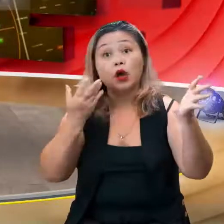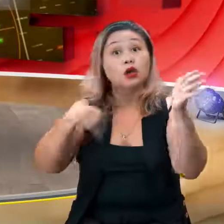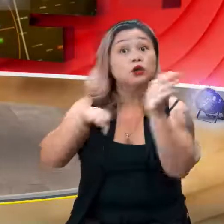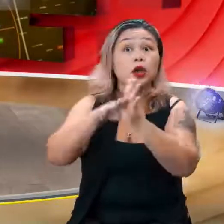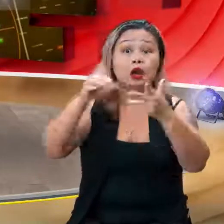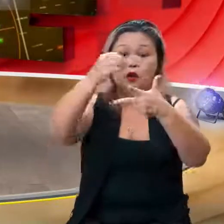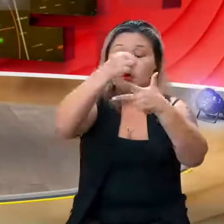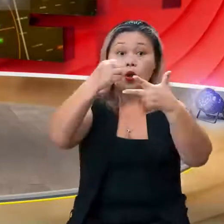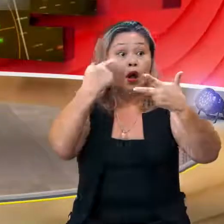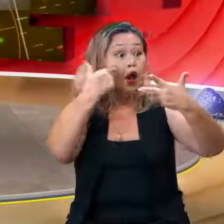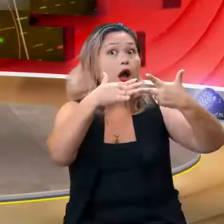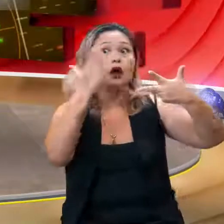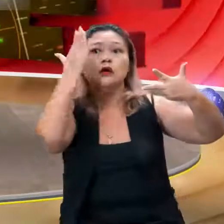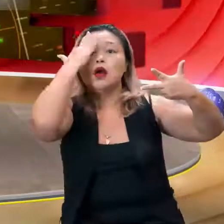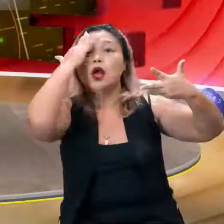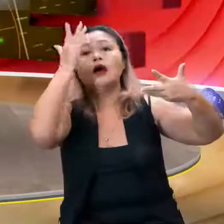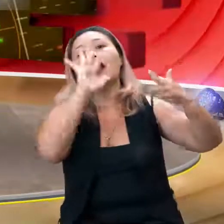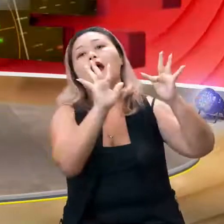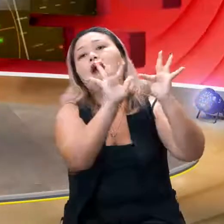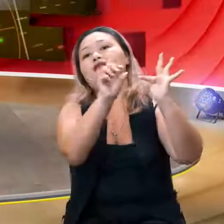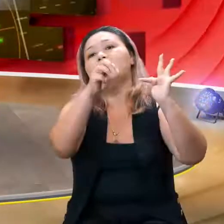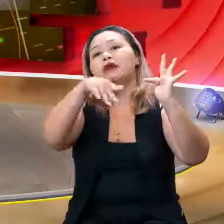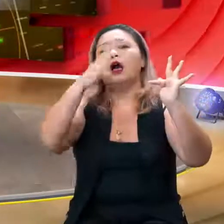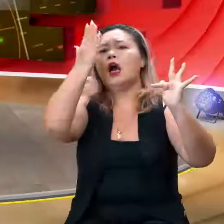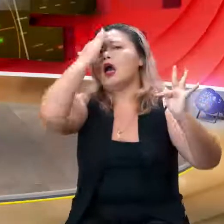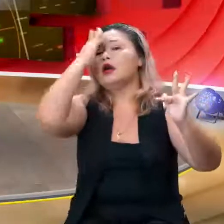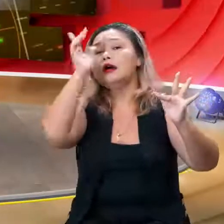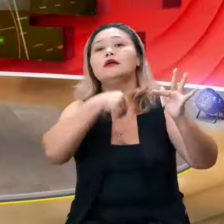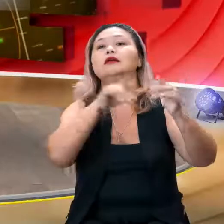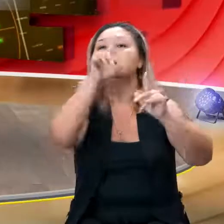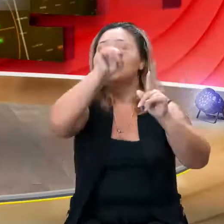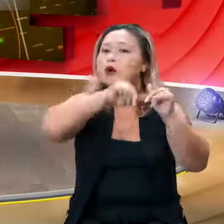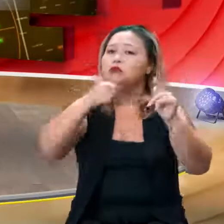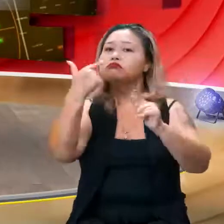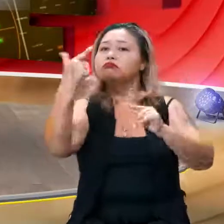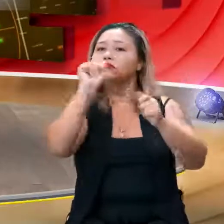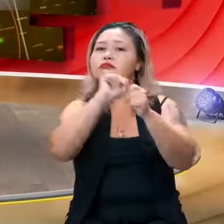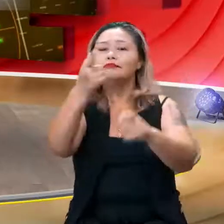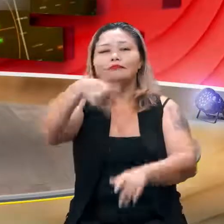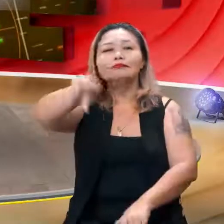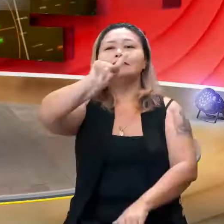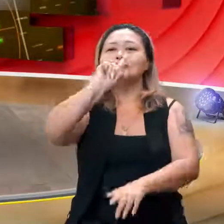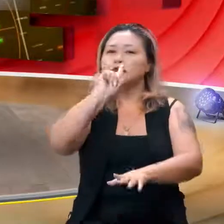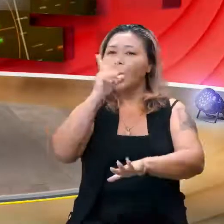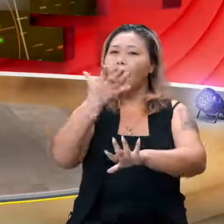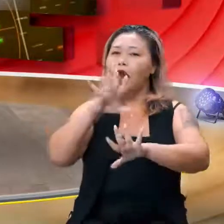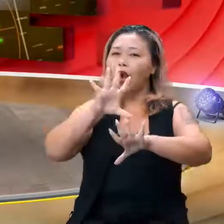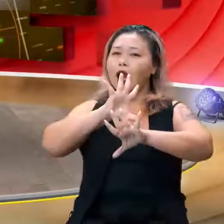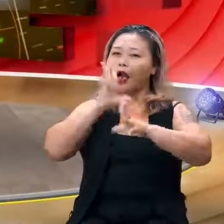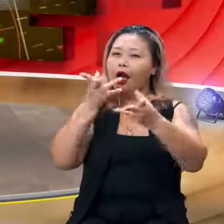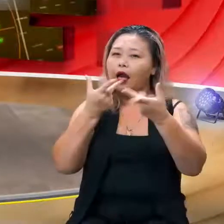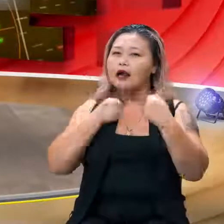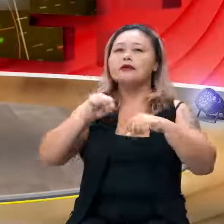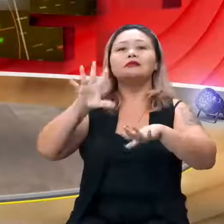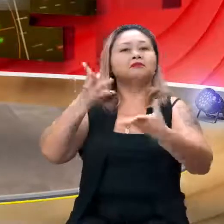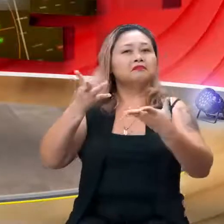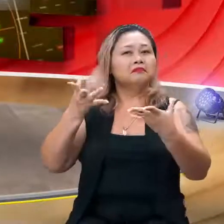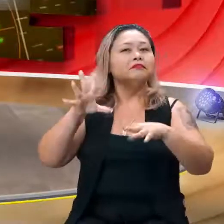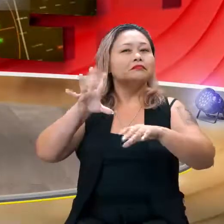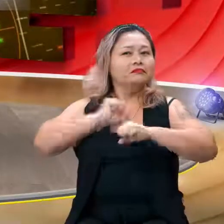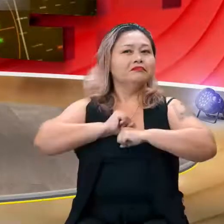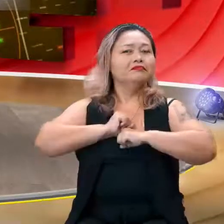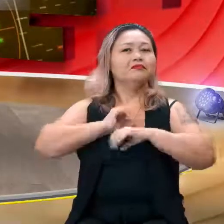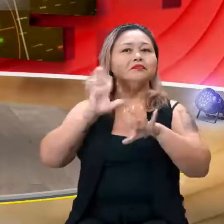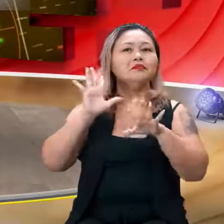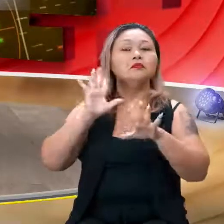o gráfico, já sei, é função afim. Ah, já sei. É função quadrática. Isso aí você vai ter essa habilidade, tá? Ih, agora eu acho que difícil está sendo,